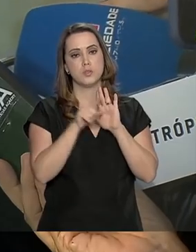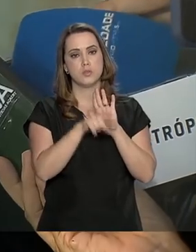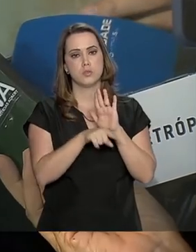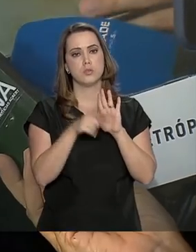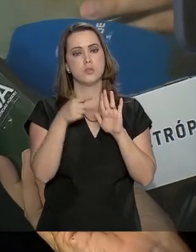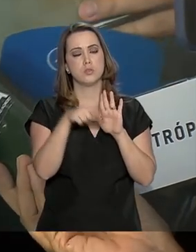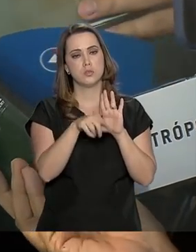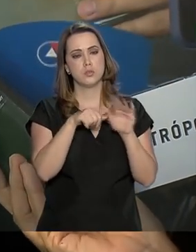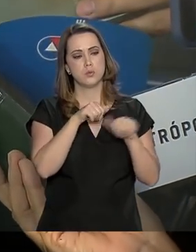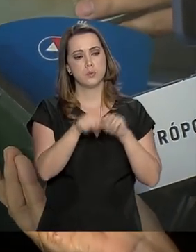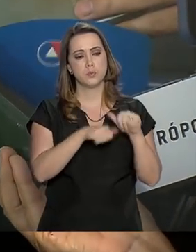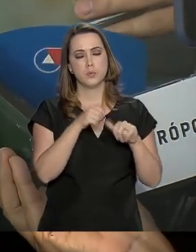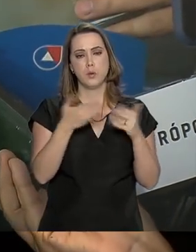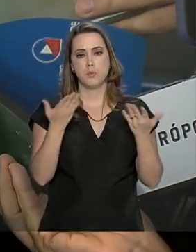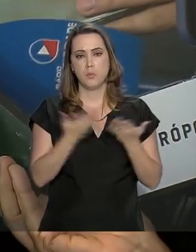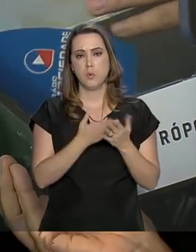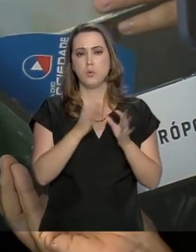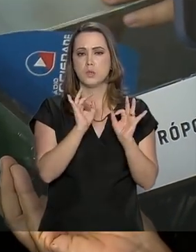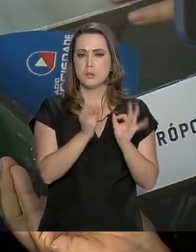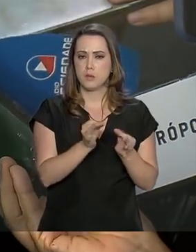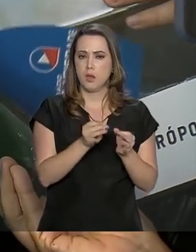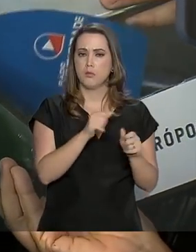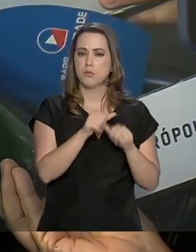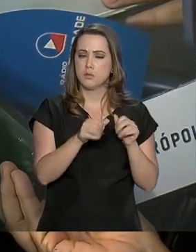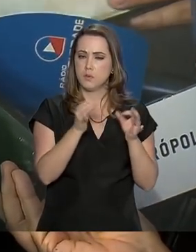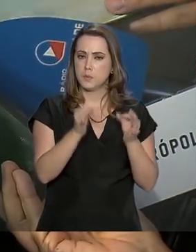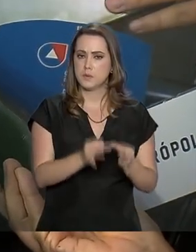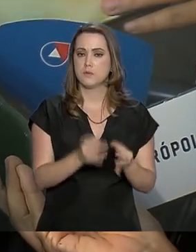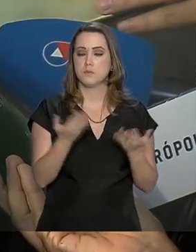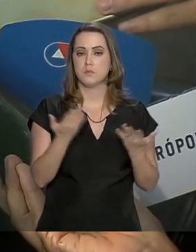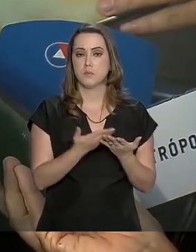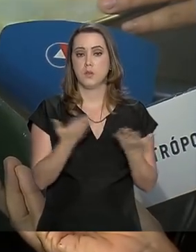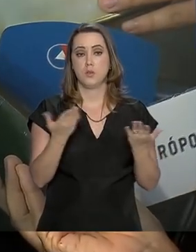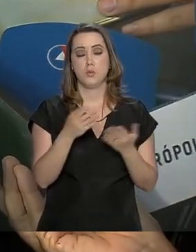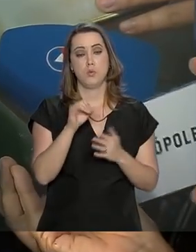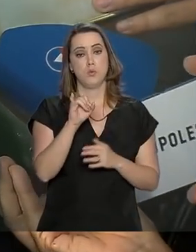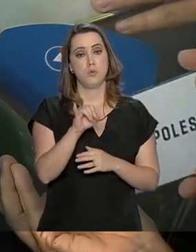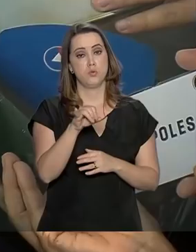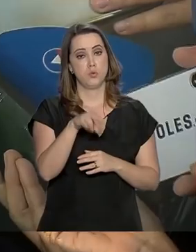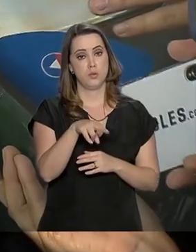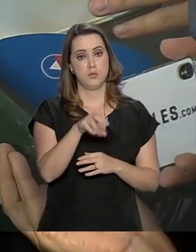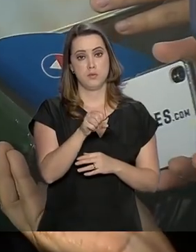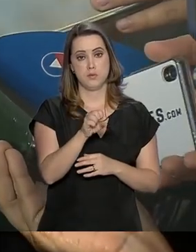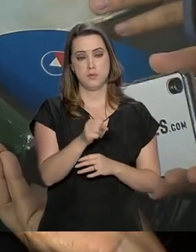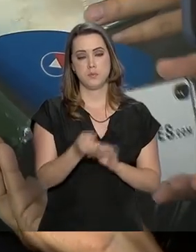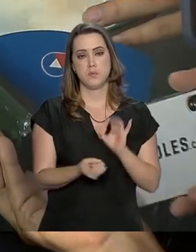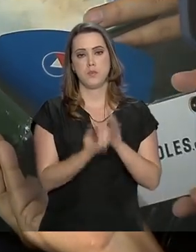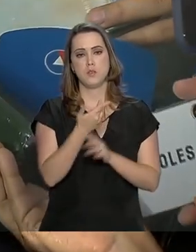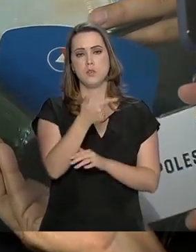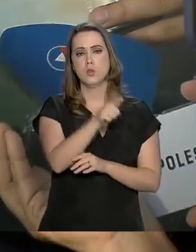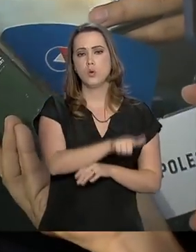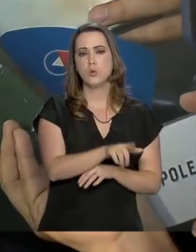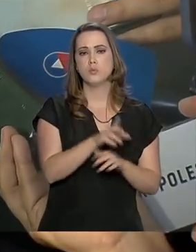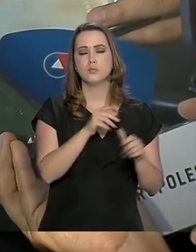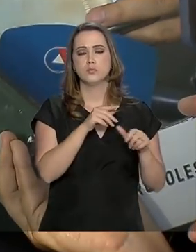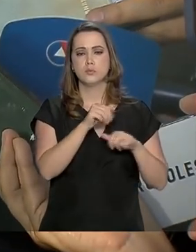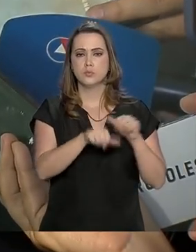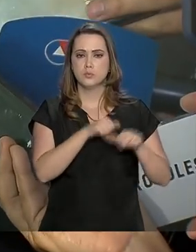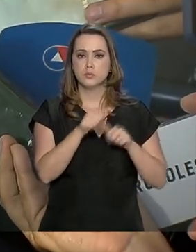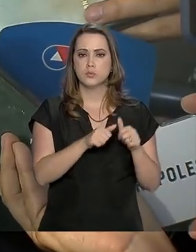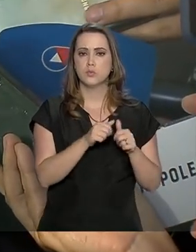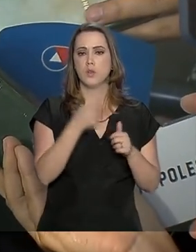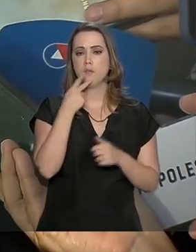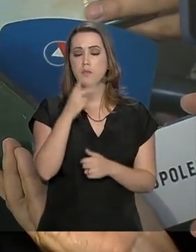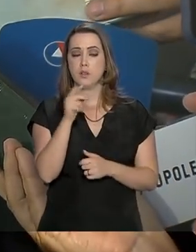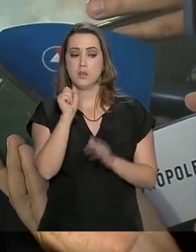atual Previdência e, por outro lado, cria um novo mecanismo para o Brasil, do que diz respeito à